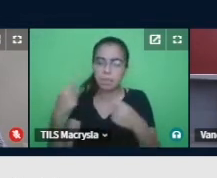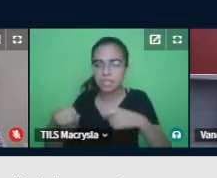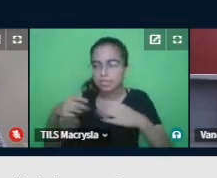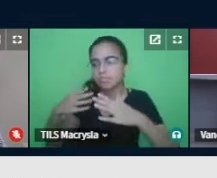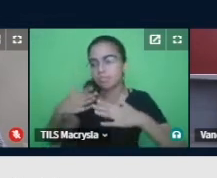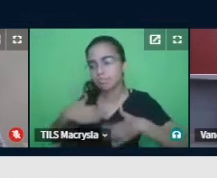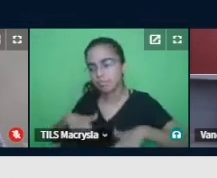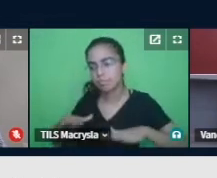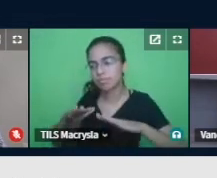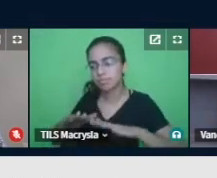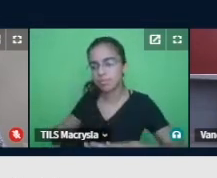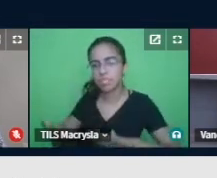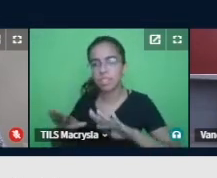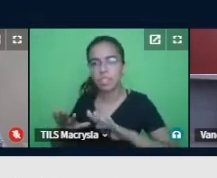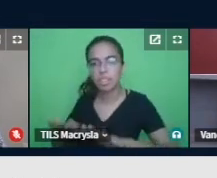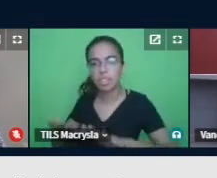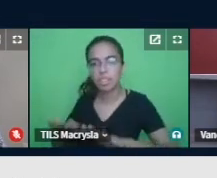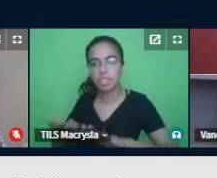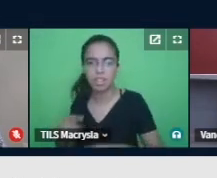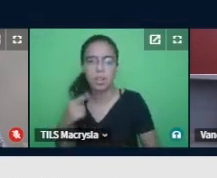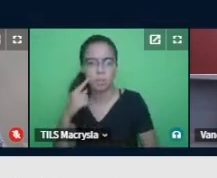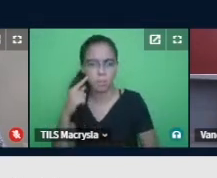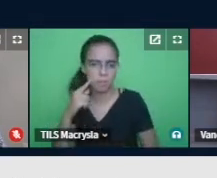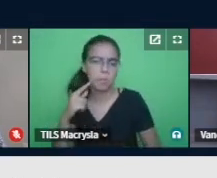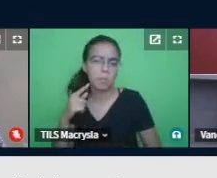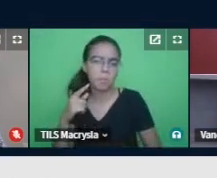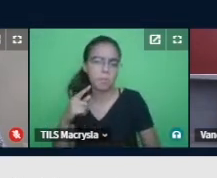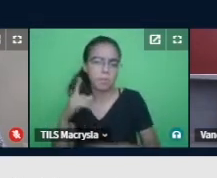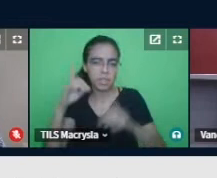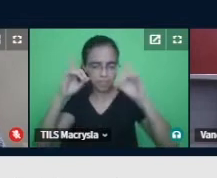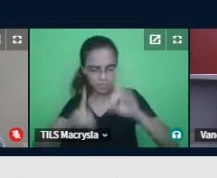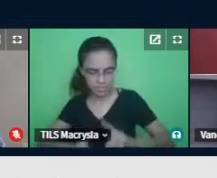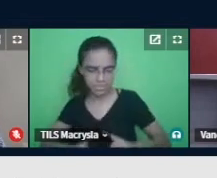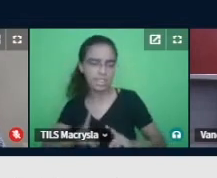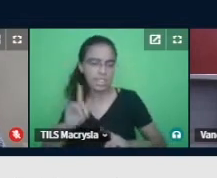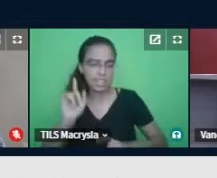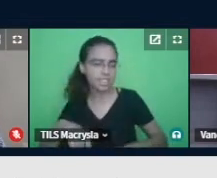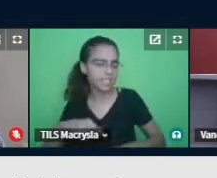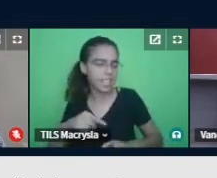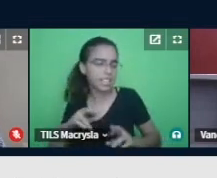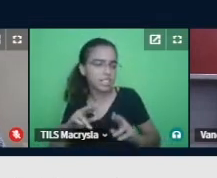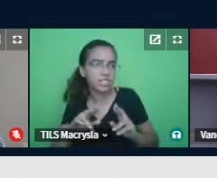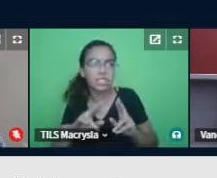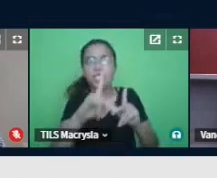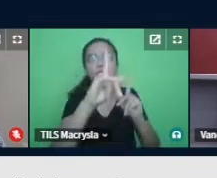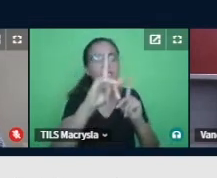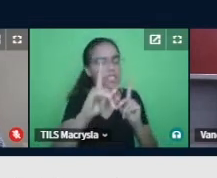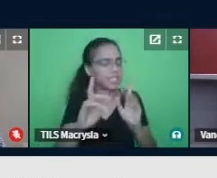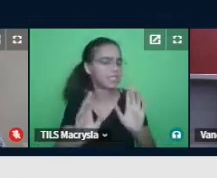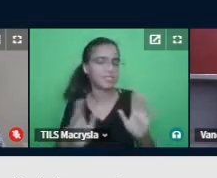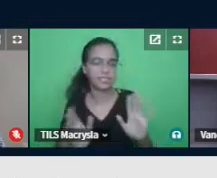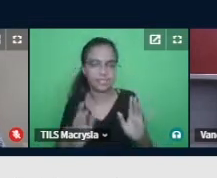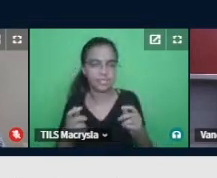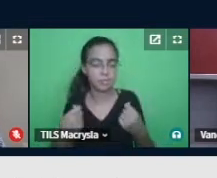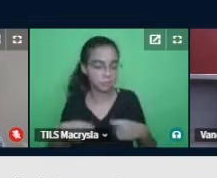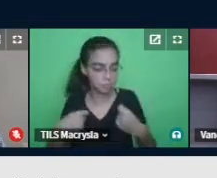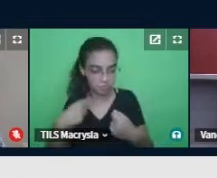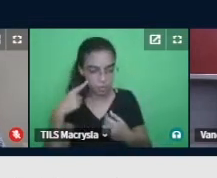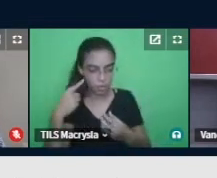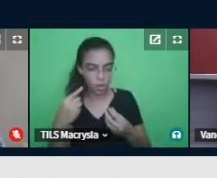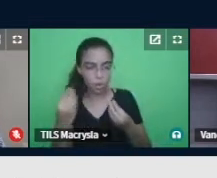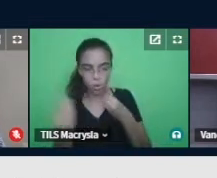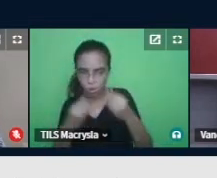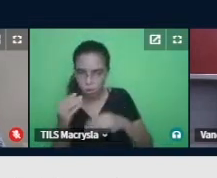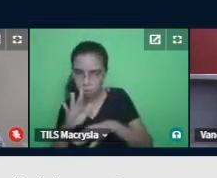diferente, entendeu? Eu acho que a mesma deficiência, mas são coisas completamente diferentes, eu já vou olhar diferente, eu vou pensar, como é que eu posso ajudar?